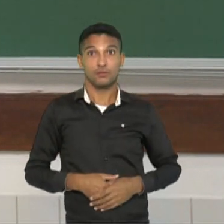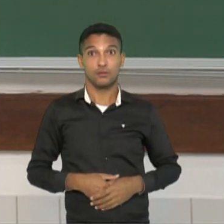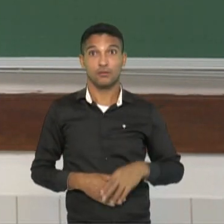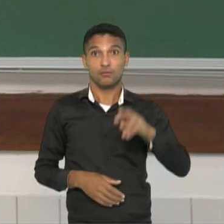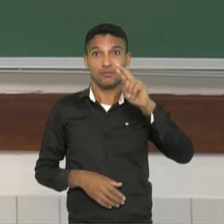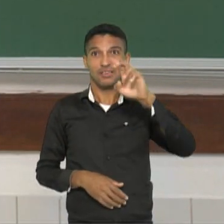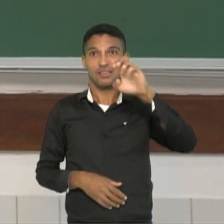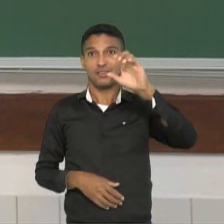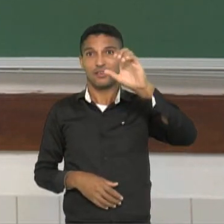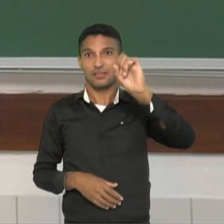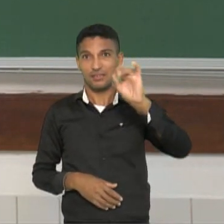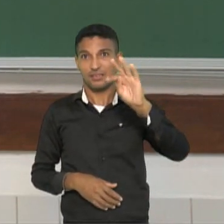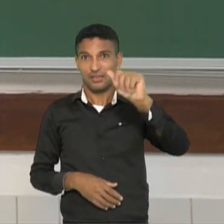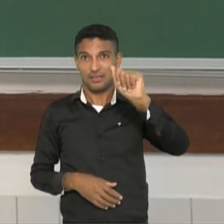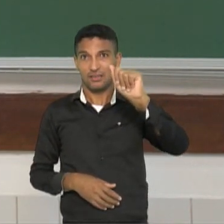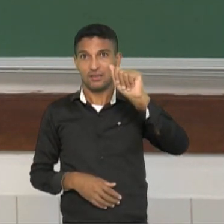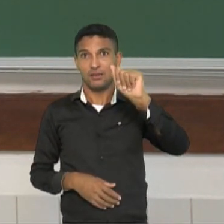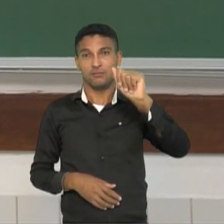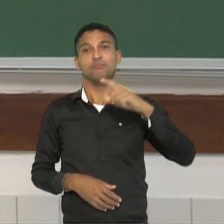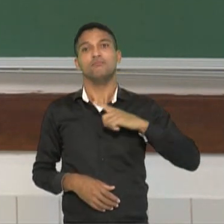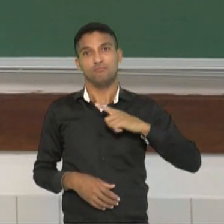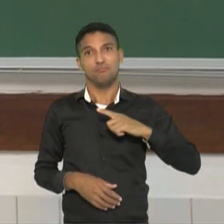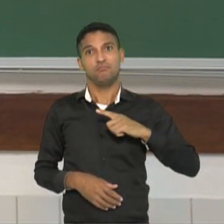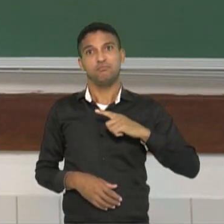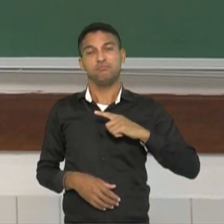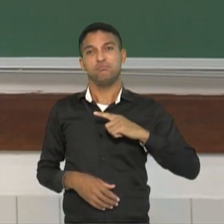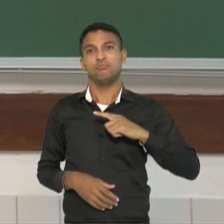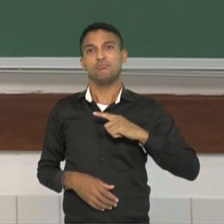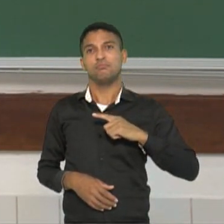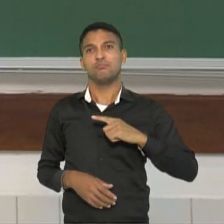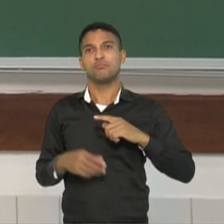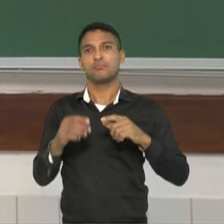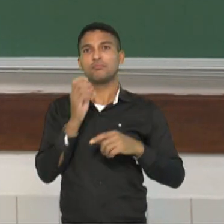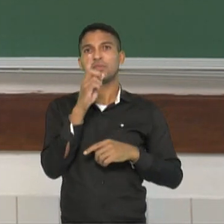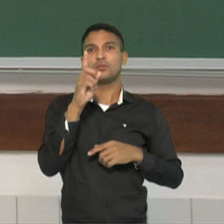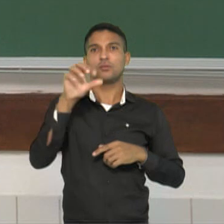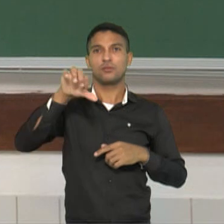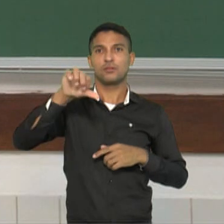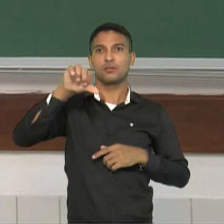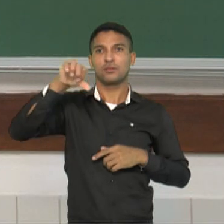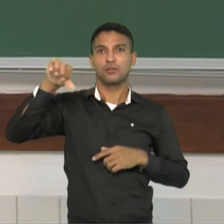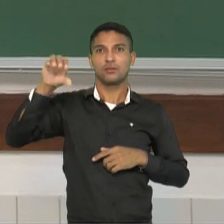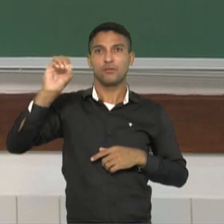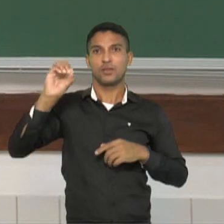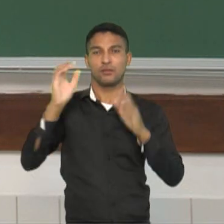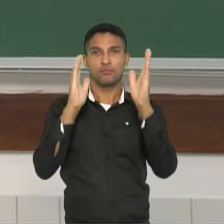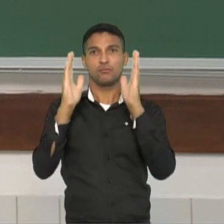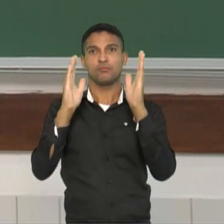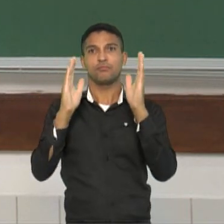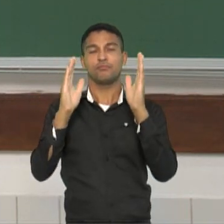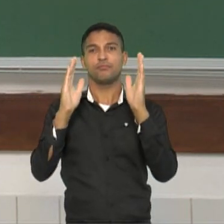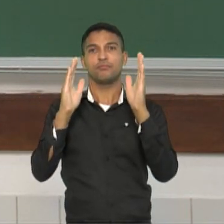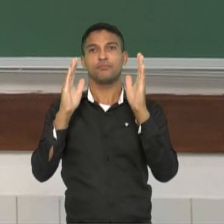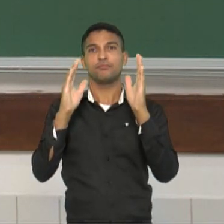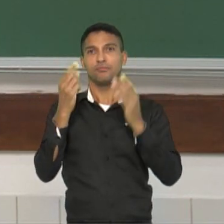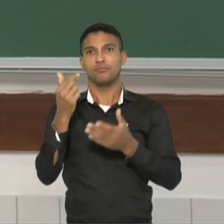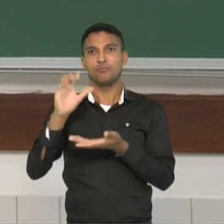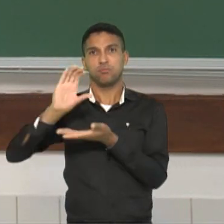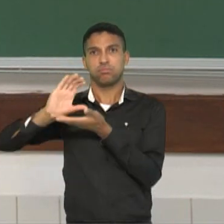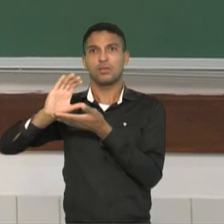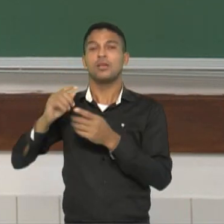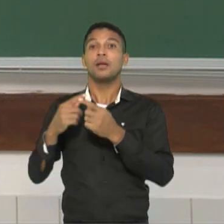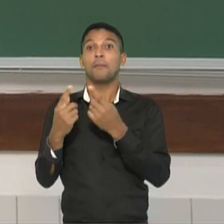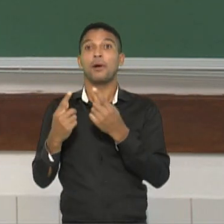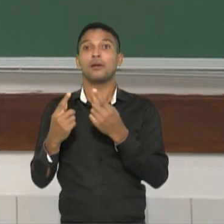mas, em contrapartida, nós percebemos que a vida das pessoas, de um modo geral, não houve ali uma